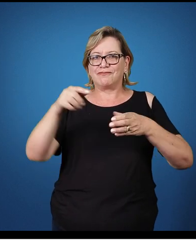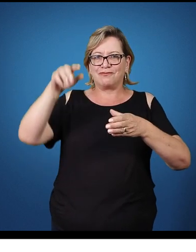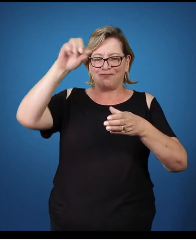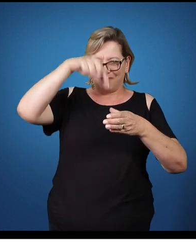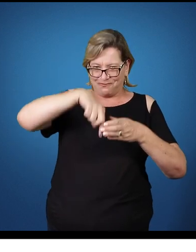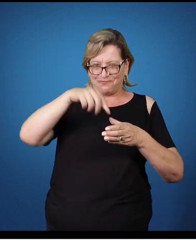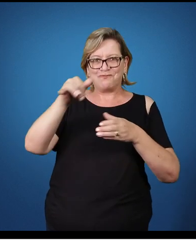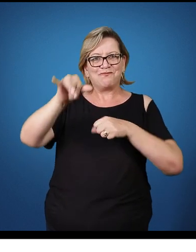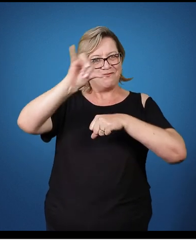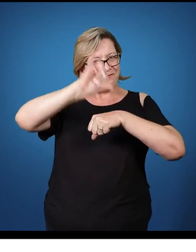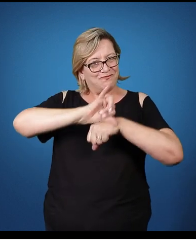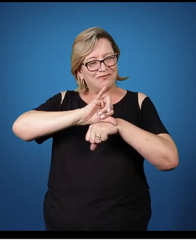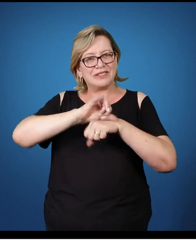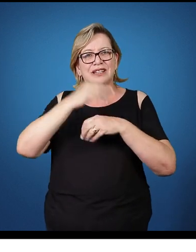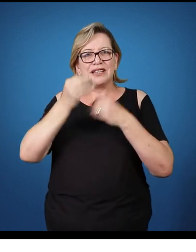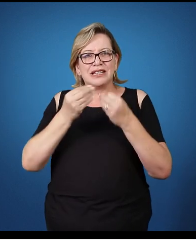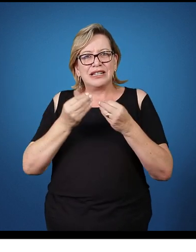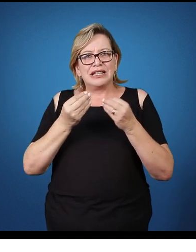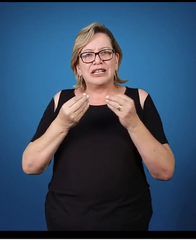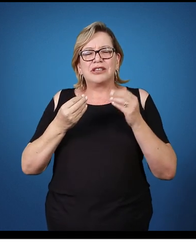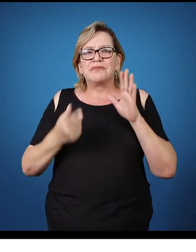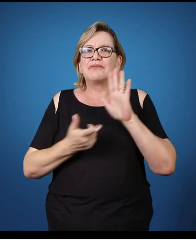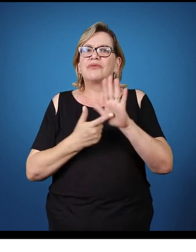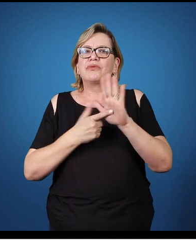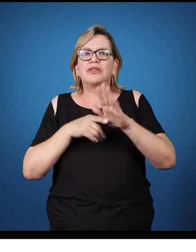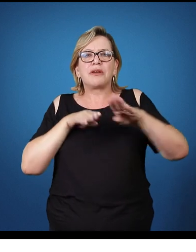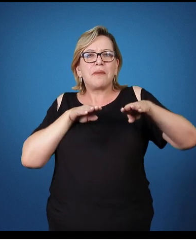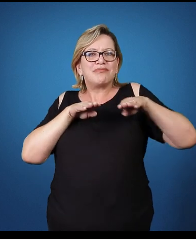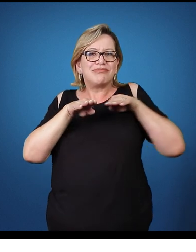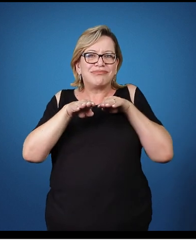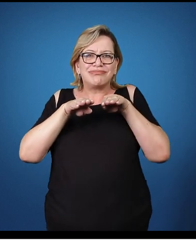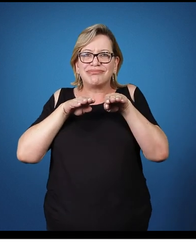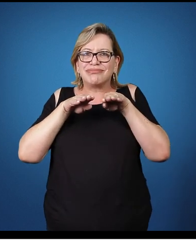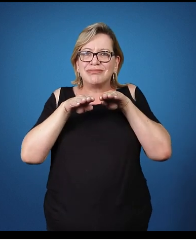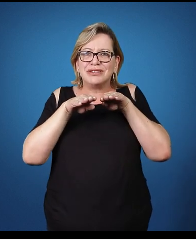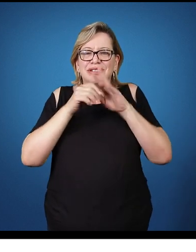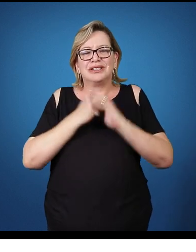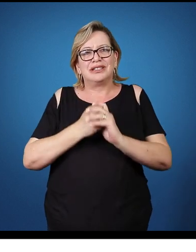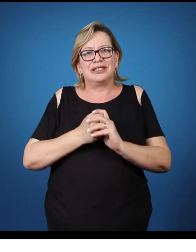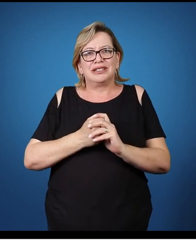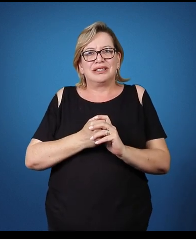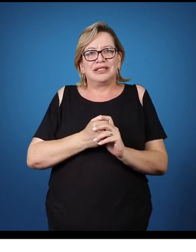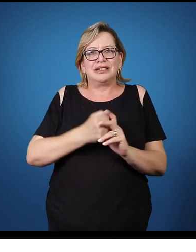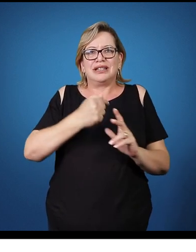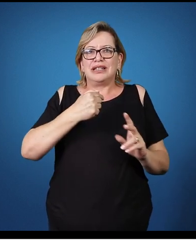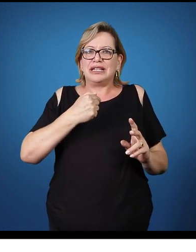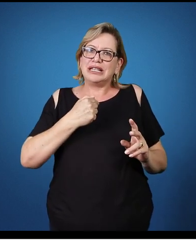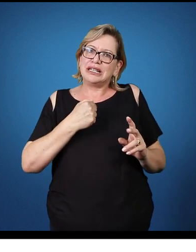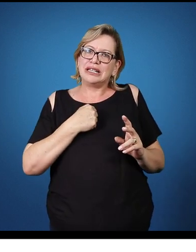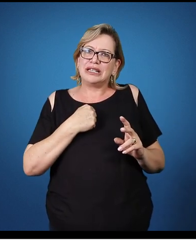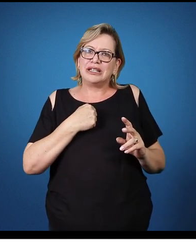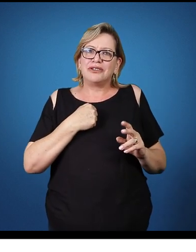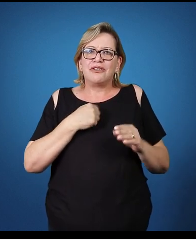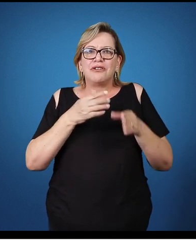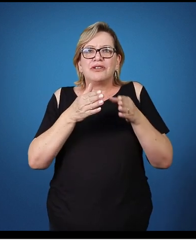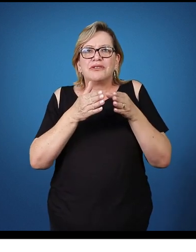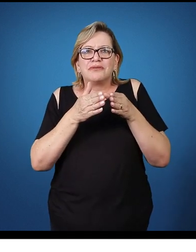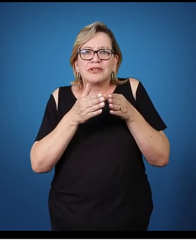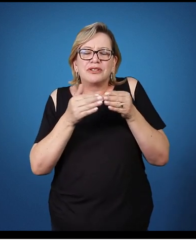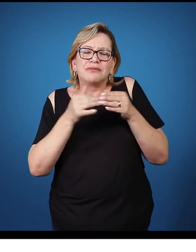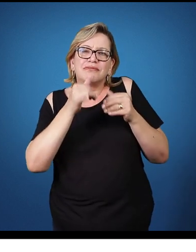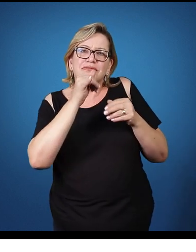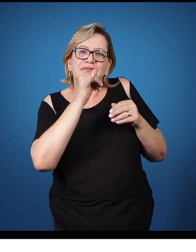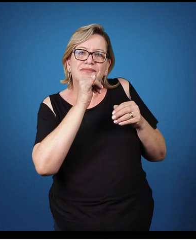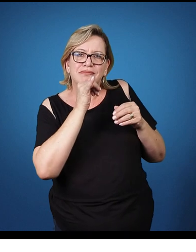e proponha um movimento. Eu vou pedir, por